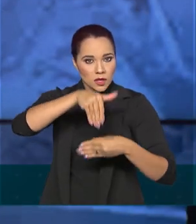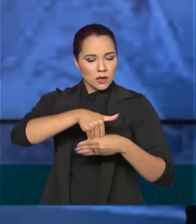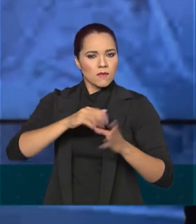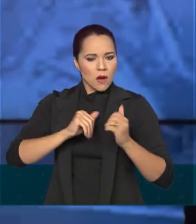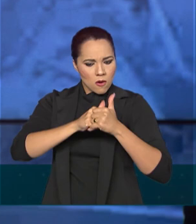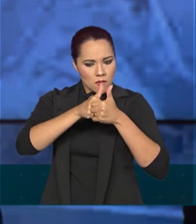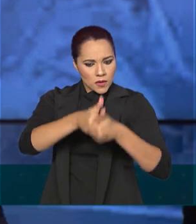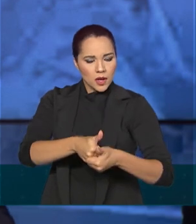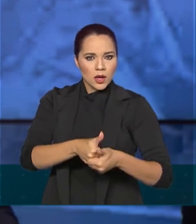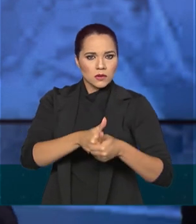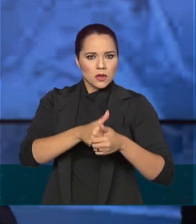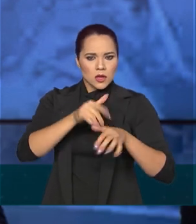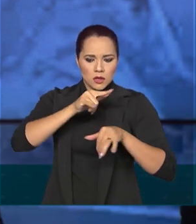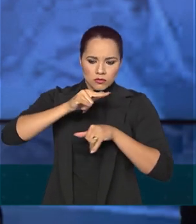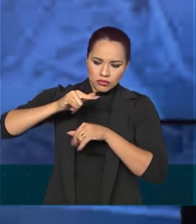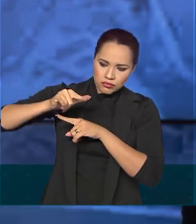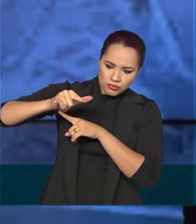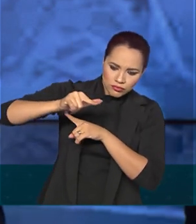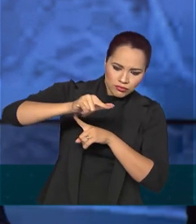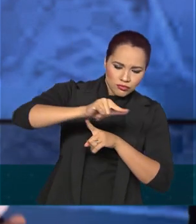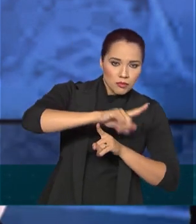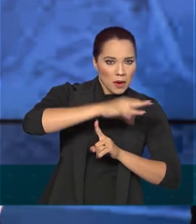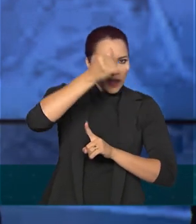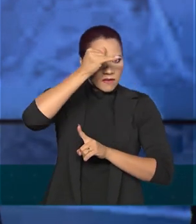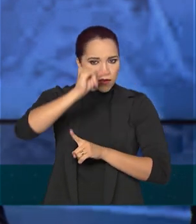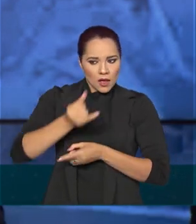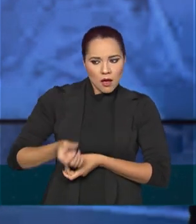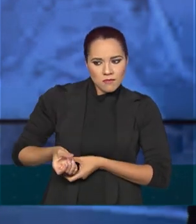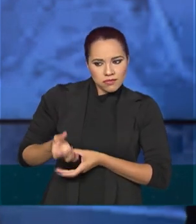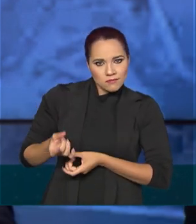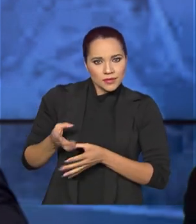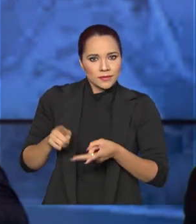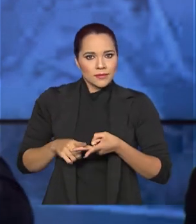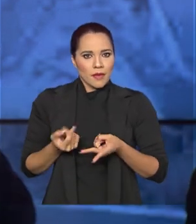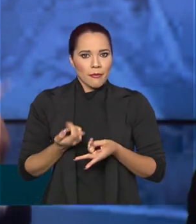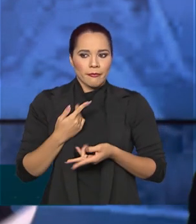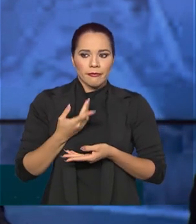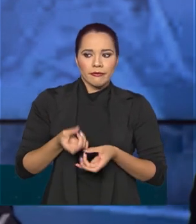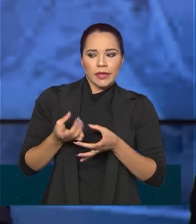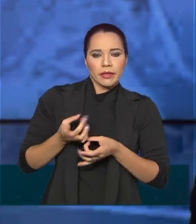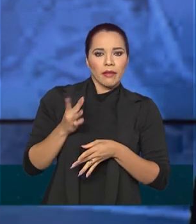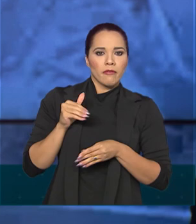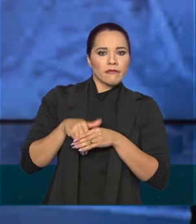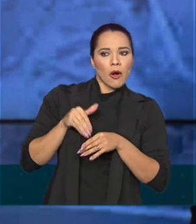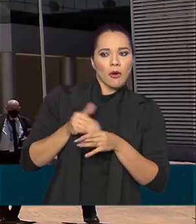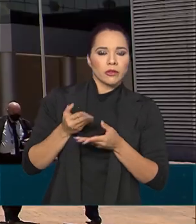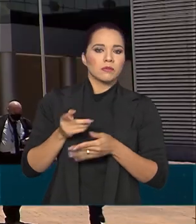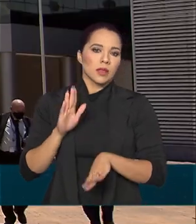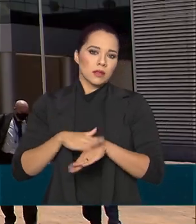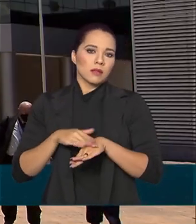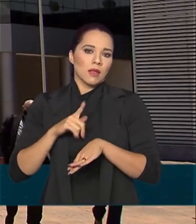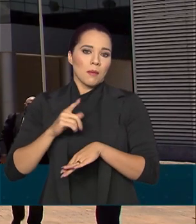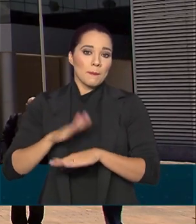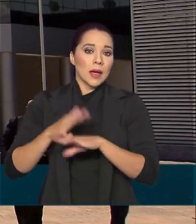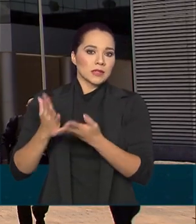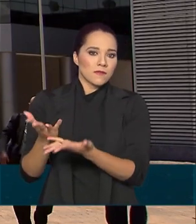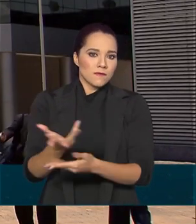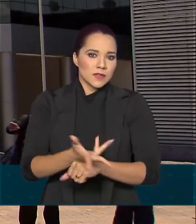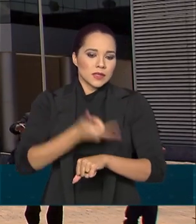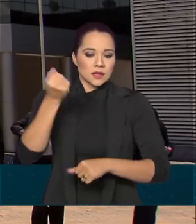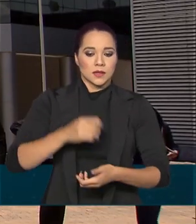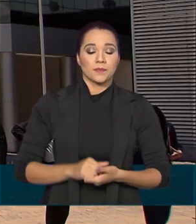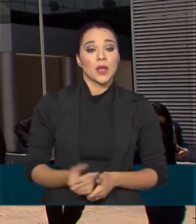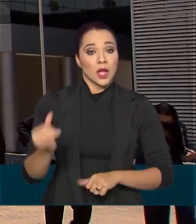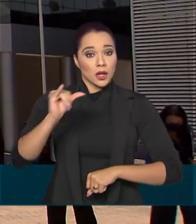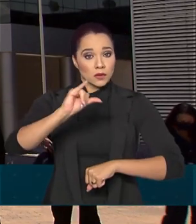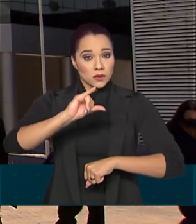acompanhados por drones a fim de evitar a boca de urna, compra de votos, ou seja, trazer eficiência. Pelo Centro Integrado